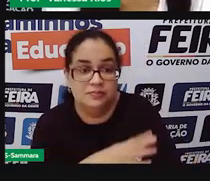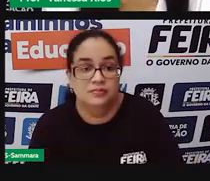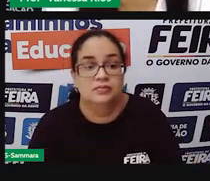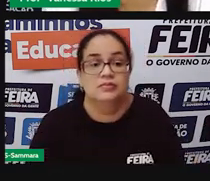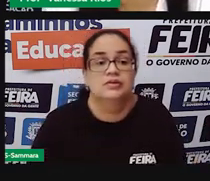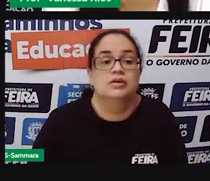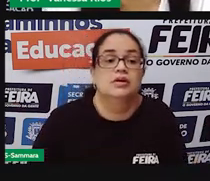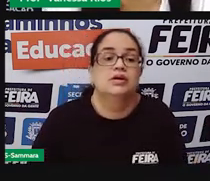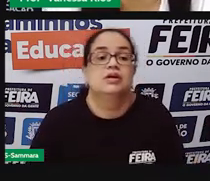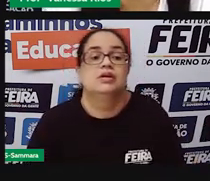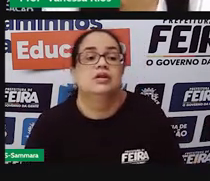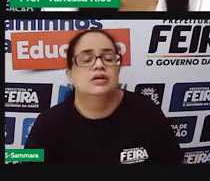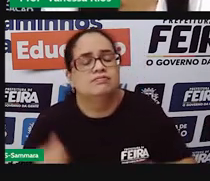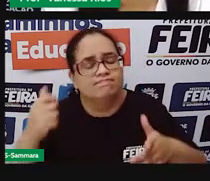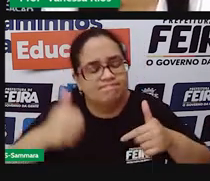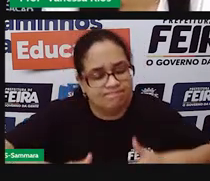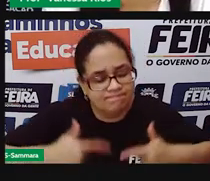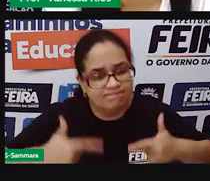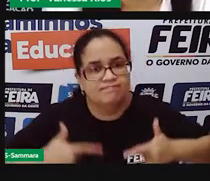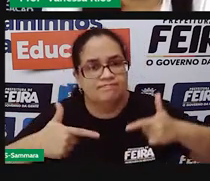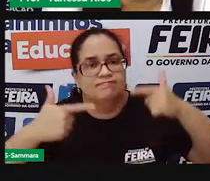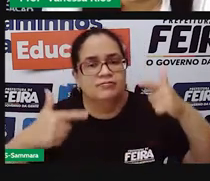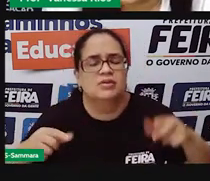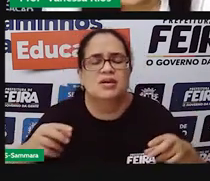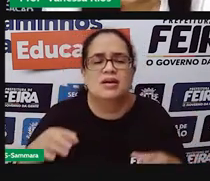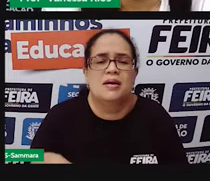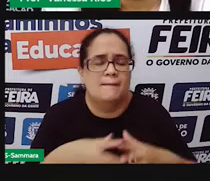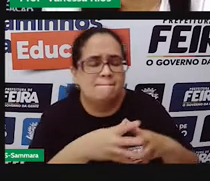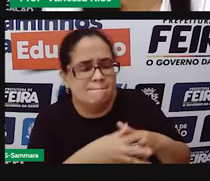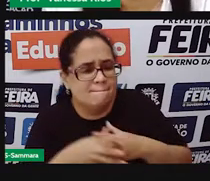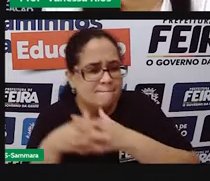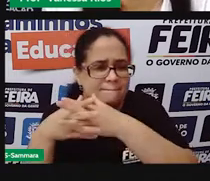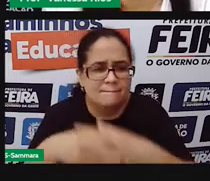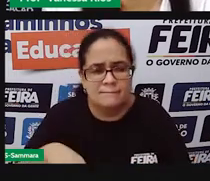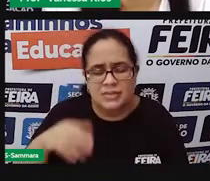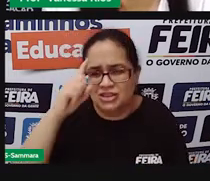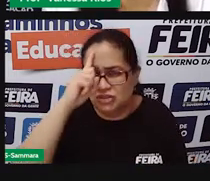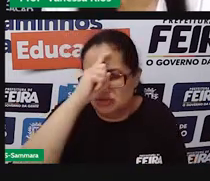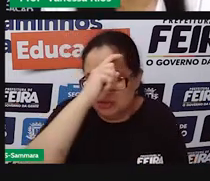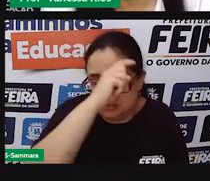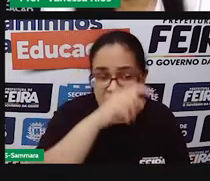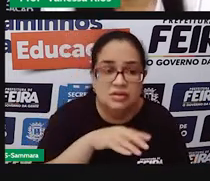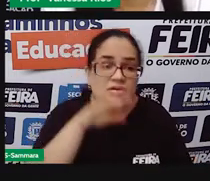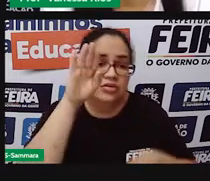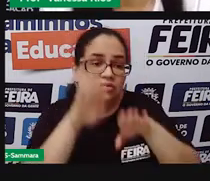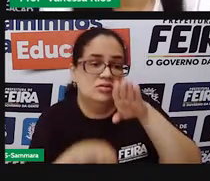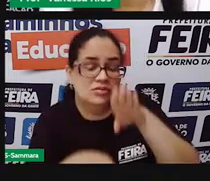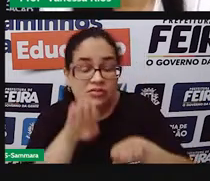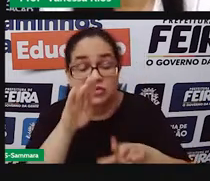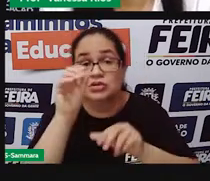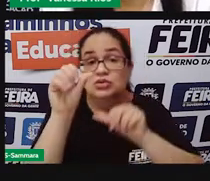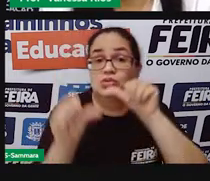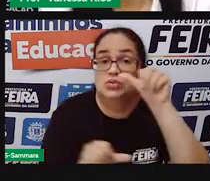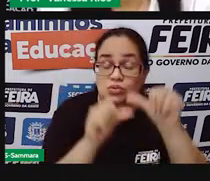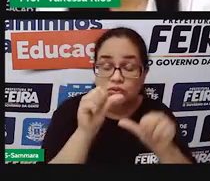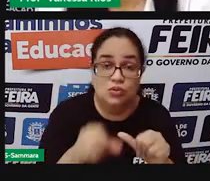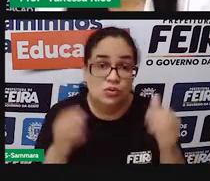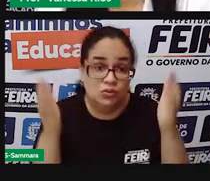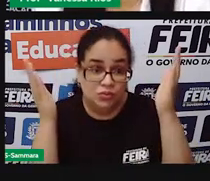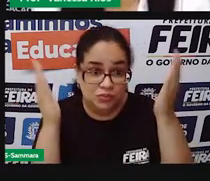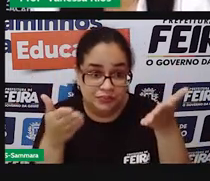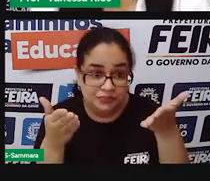lutas, de conflitos, de indagações, né, as leis elas foram mudando e hoje